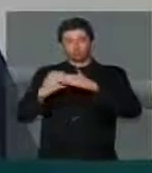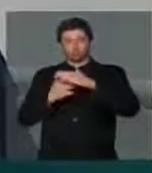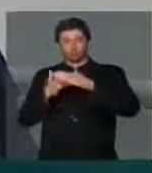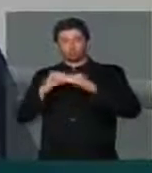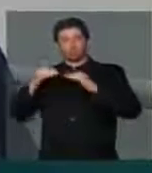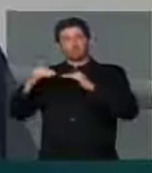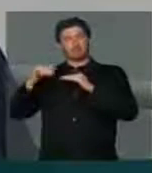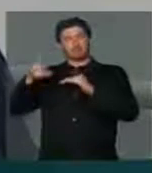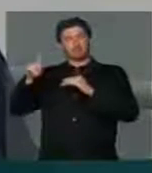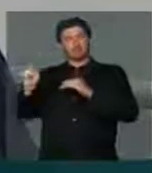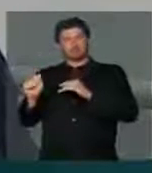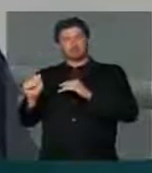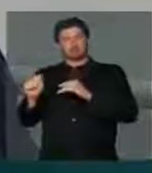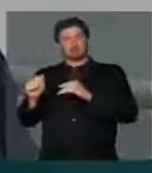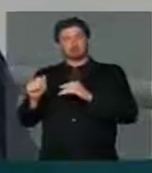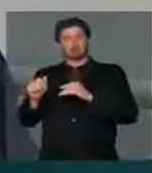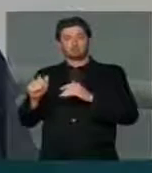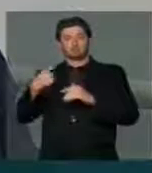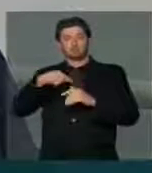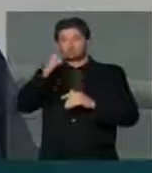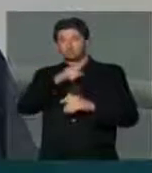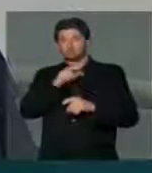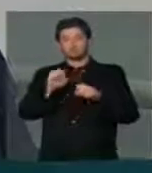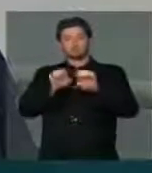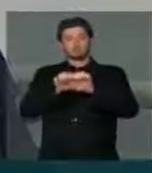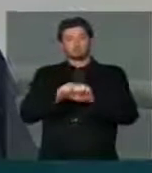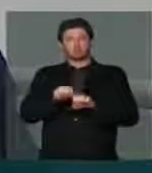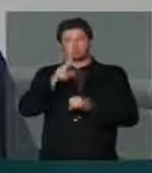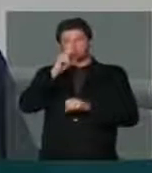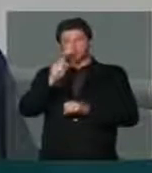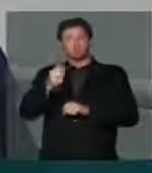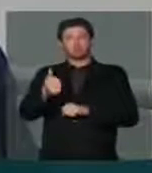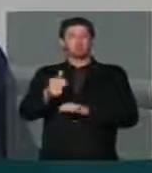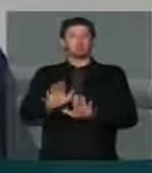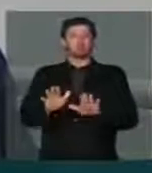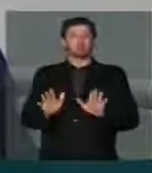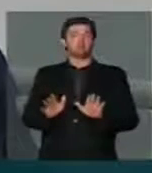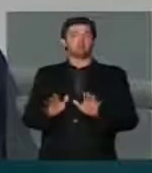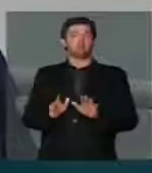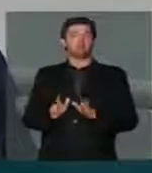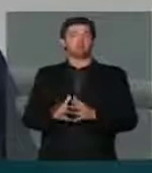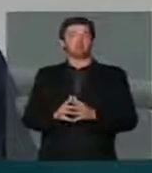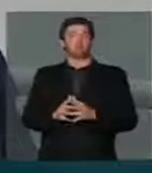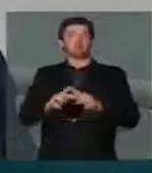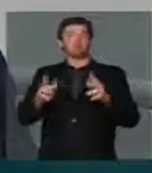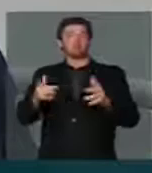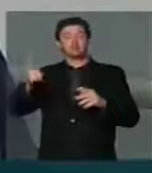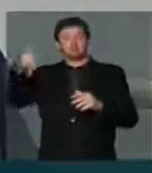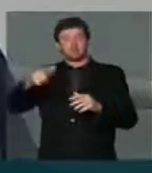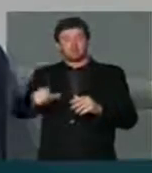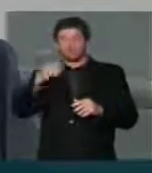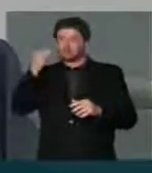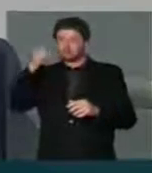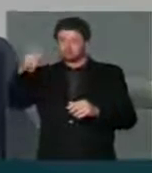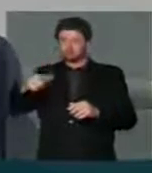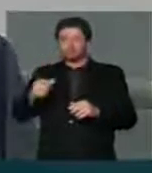médias e conseguimos estruturar isso de maneira bem sucedida. E gostaríamos de repetir essa experiência.